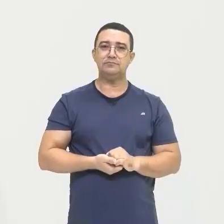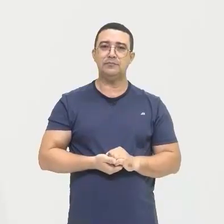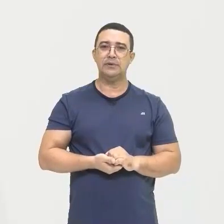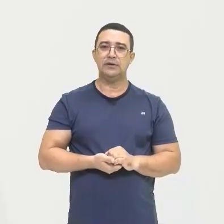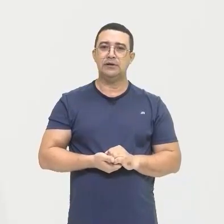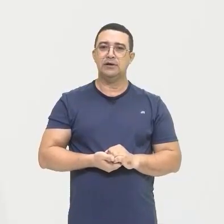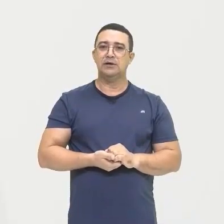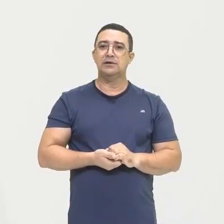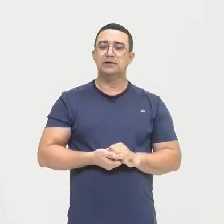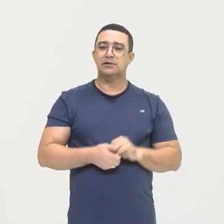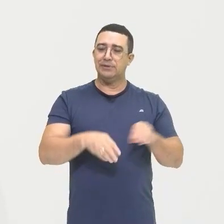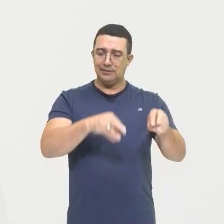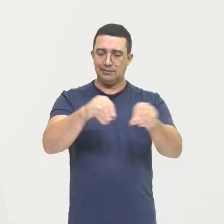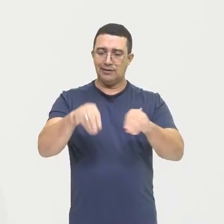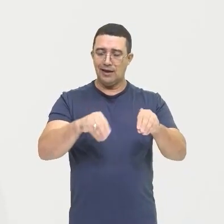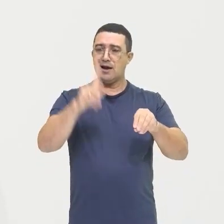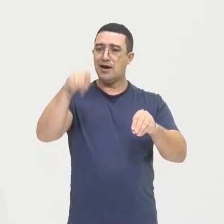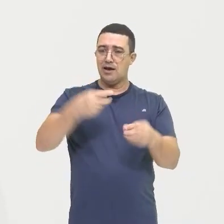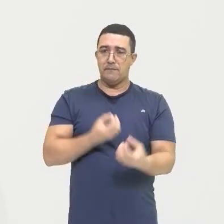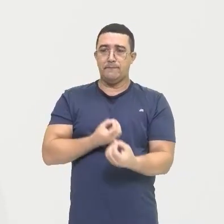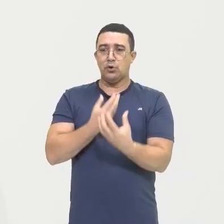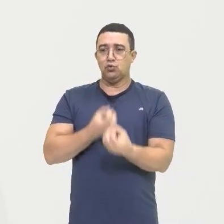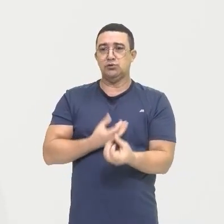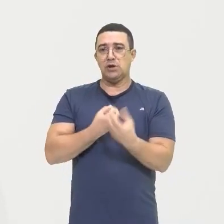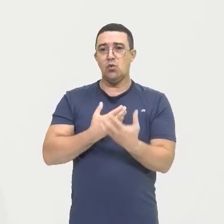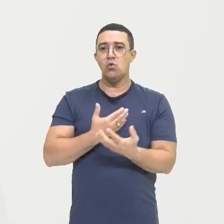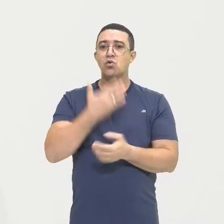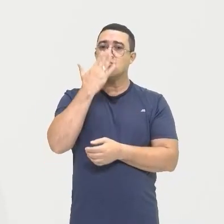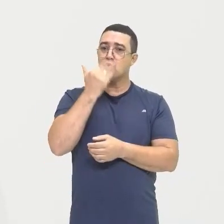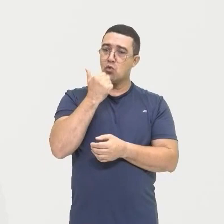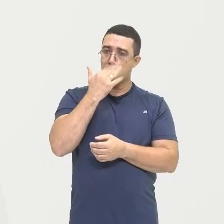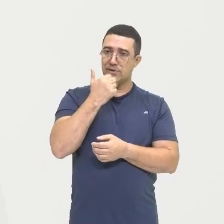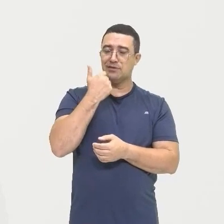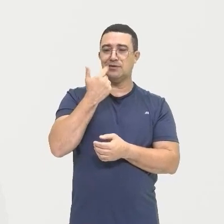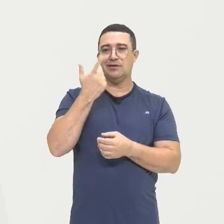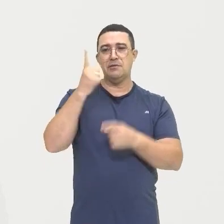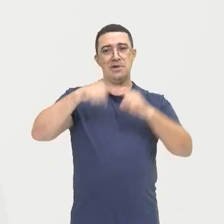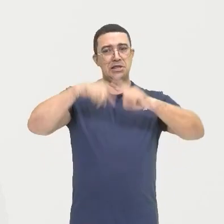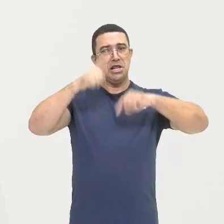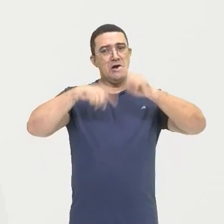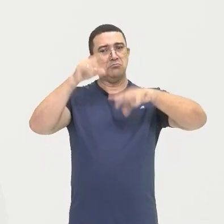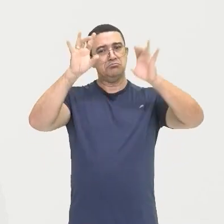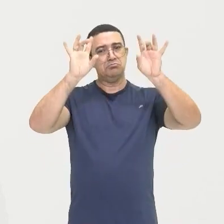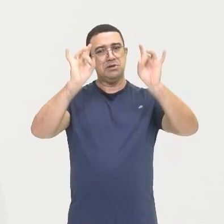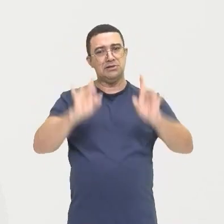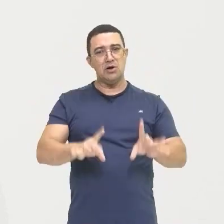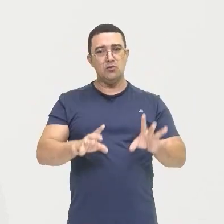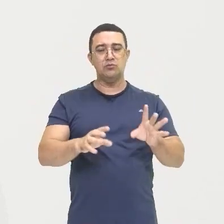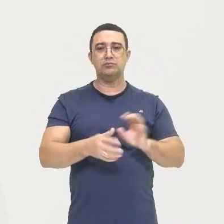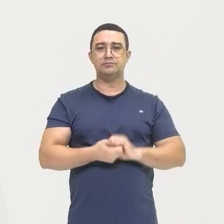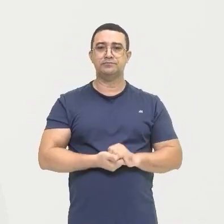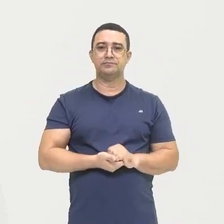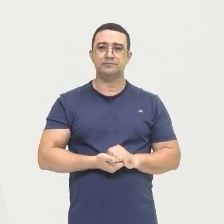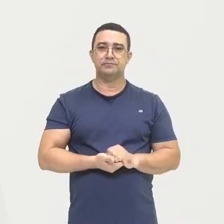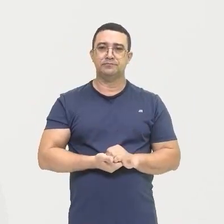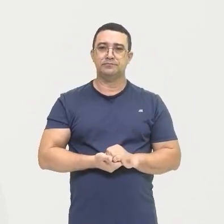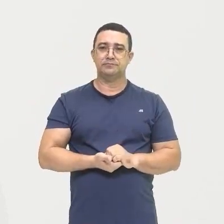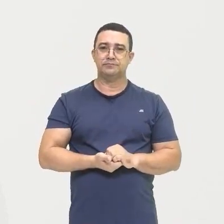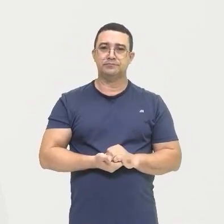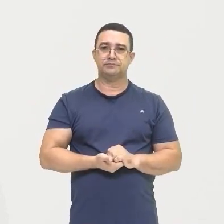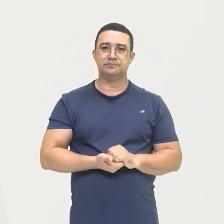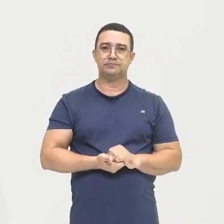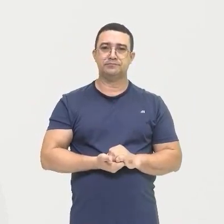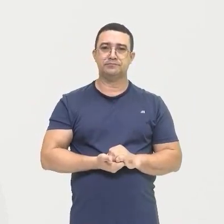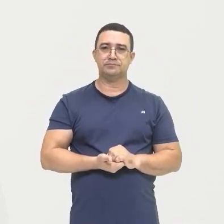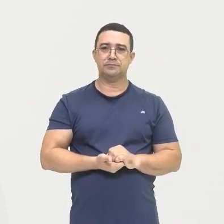E matérias-primas Que essas terras Sejam redistribuídas Elas possam ser Utilizadas para isso E não